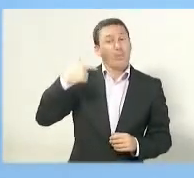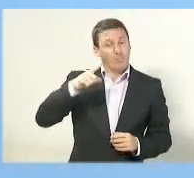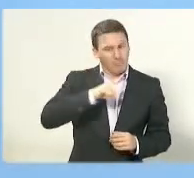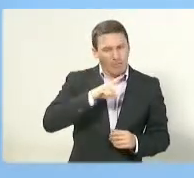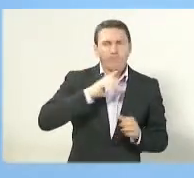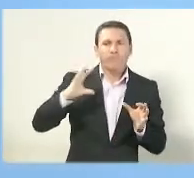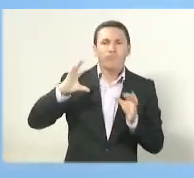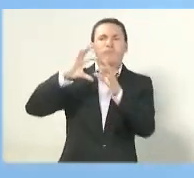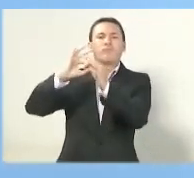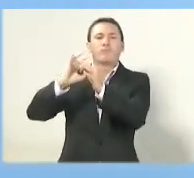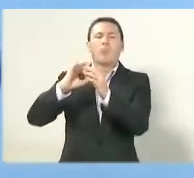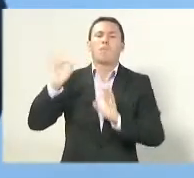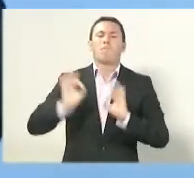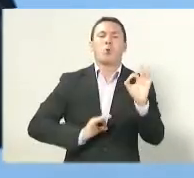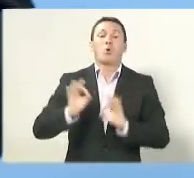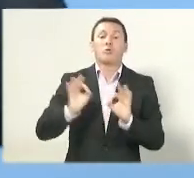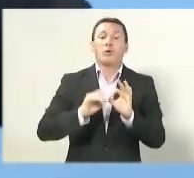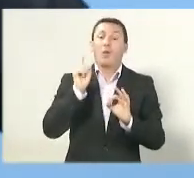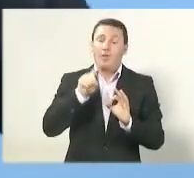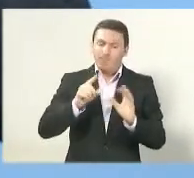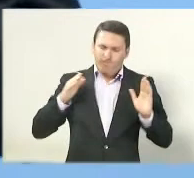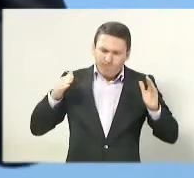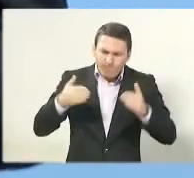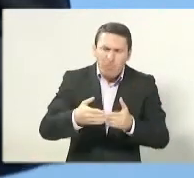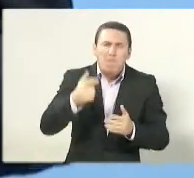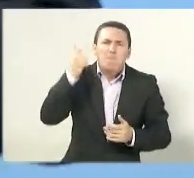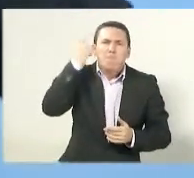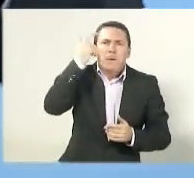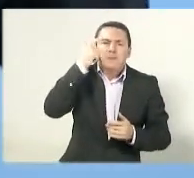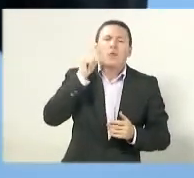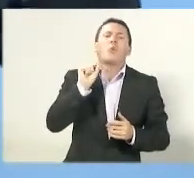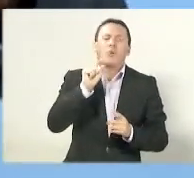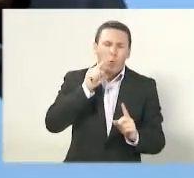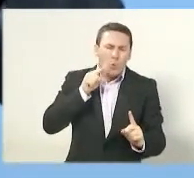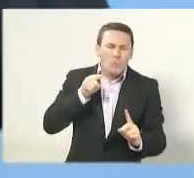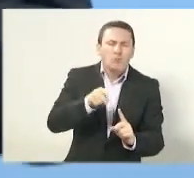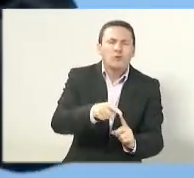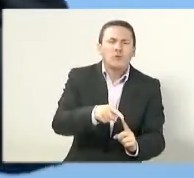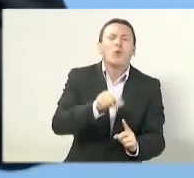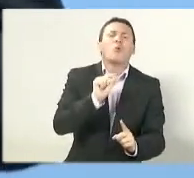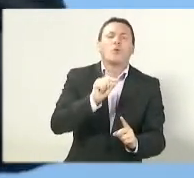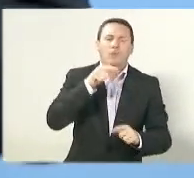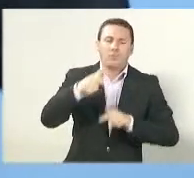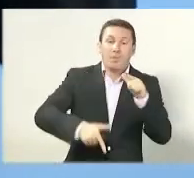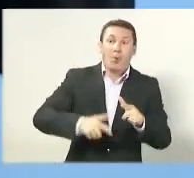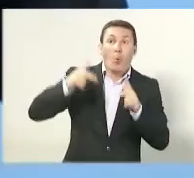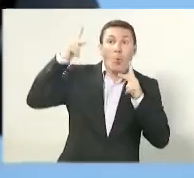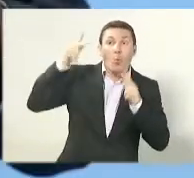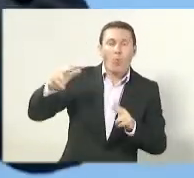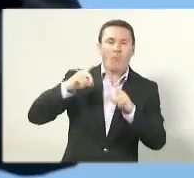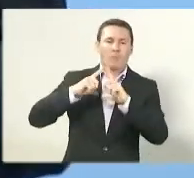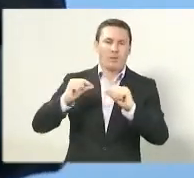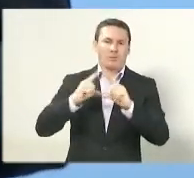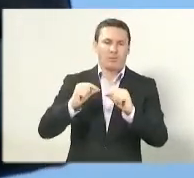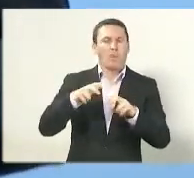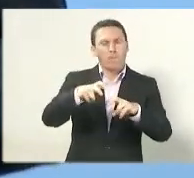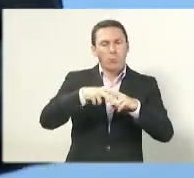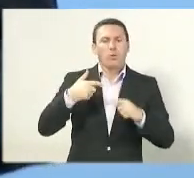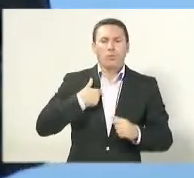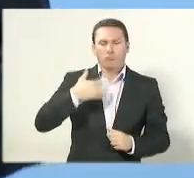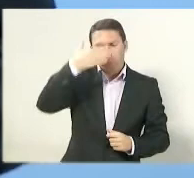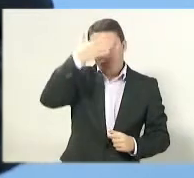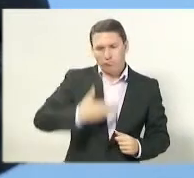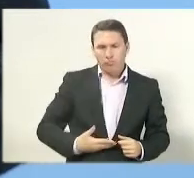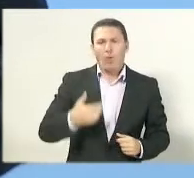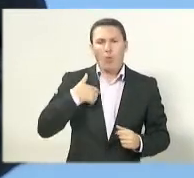que executa o governo federal. Por isso que eu me coloco para me qualificar como candidato a governador, e se for do desejo da população